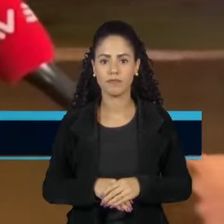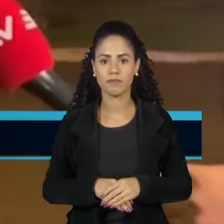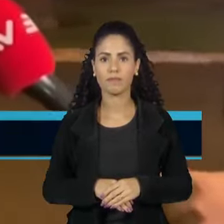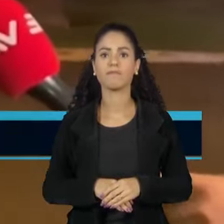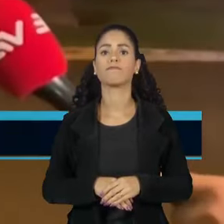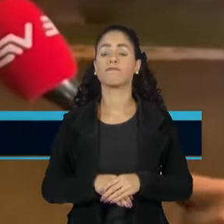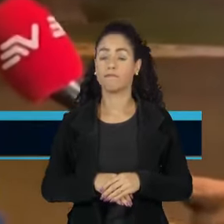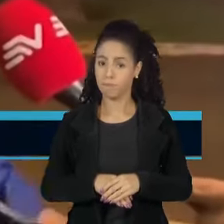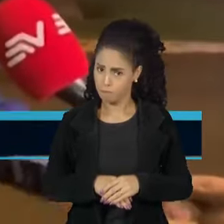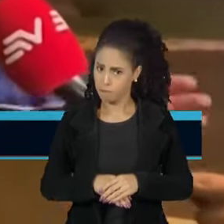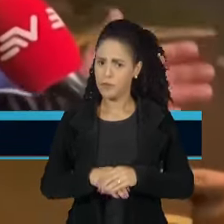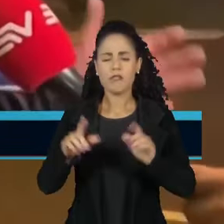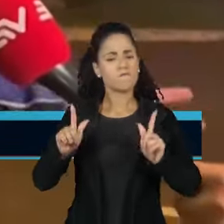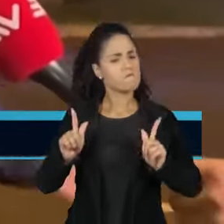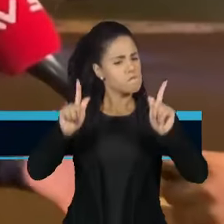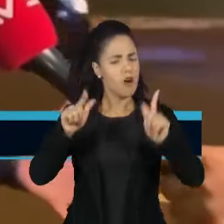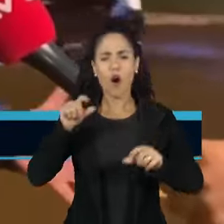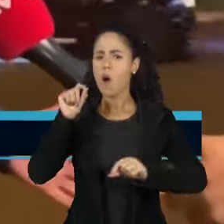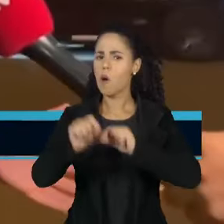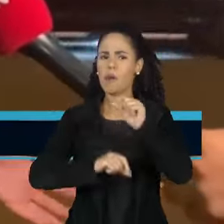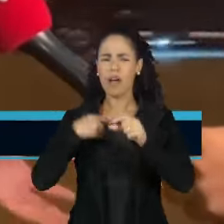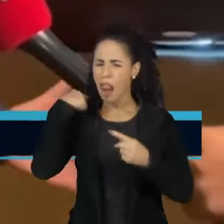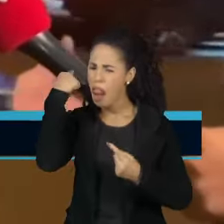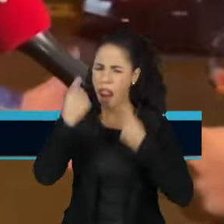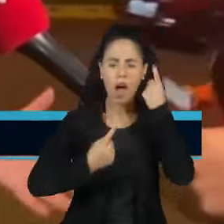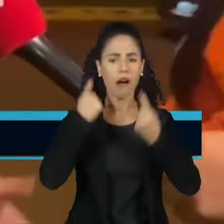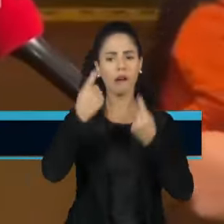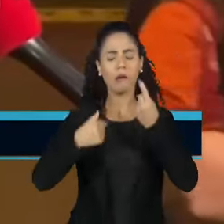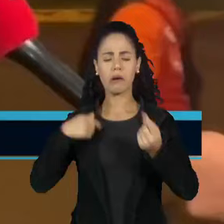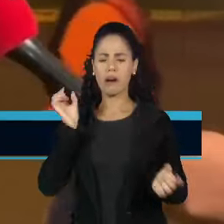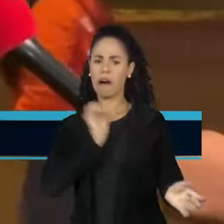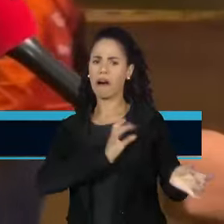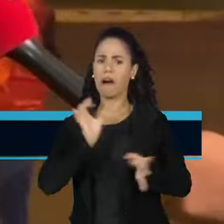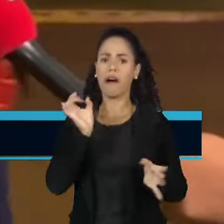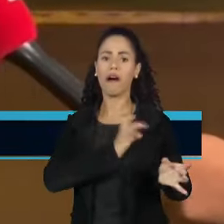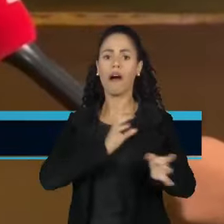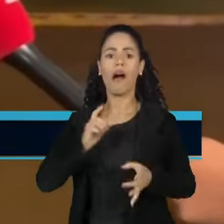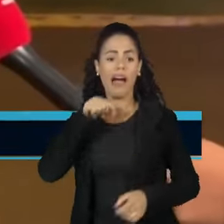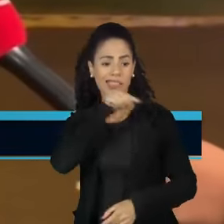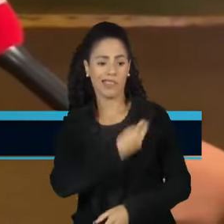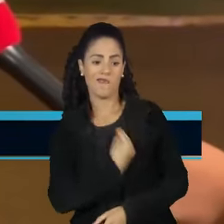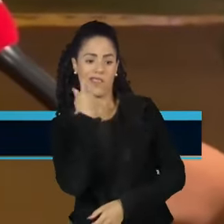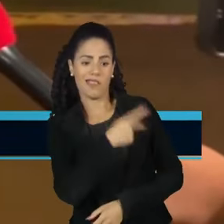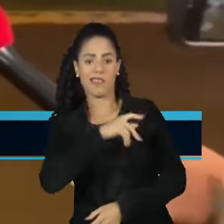Cancedo protestou, disse que é uma loucura e que teme pela vida de Jorge Glass.